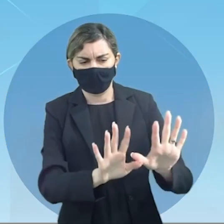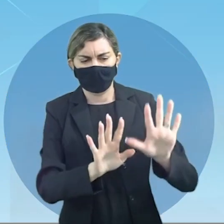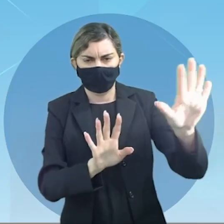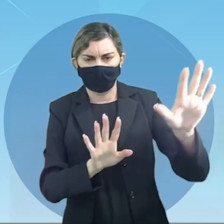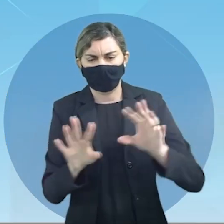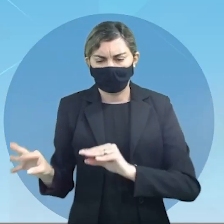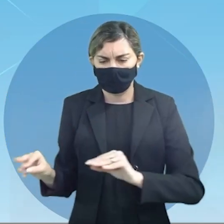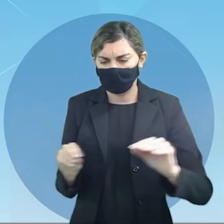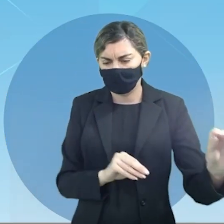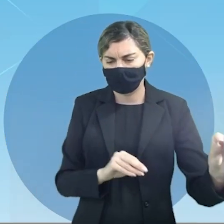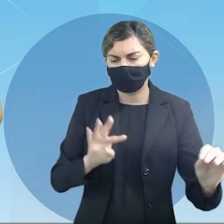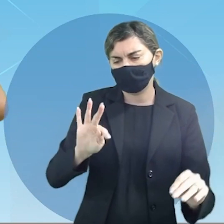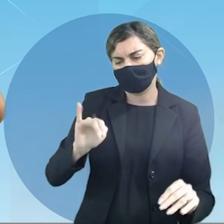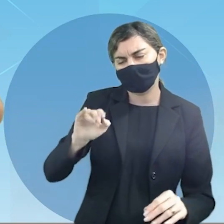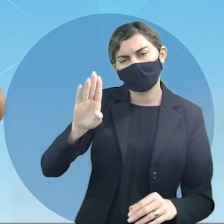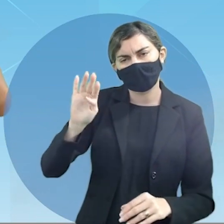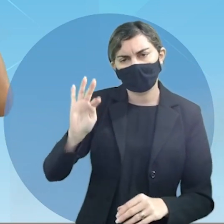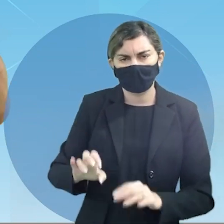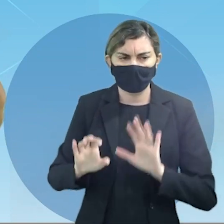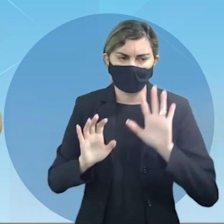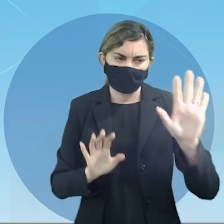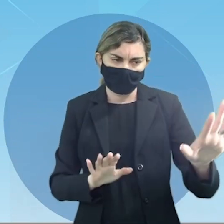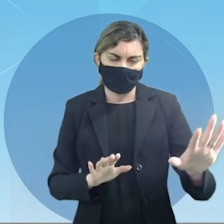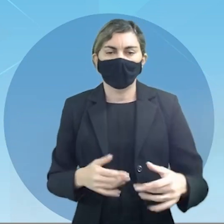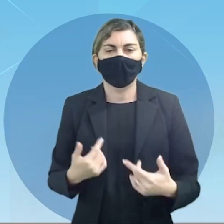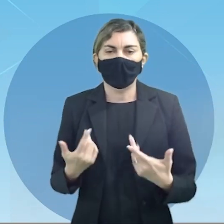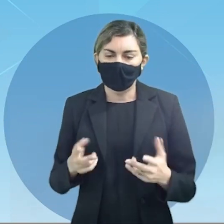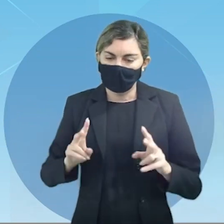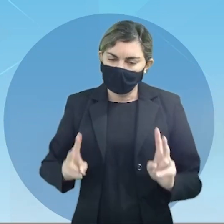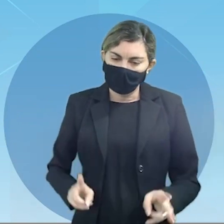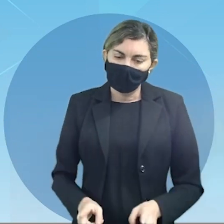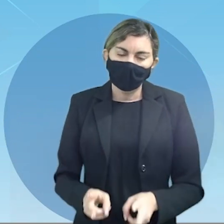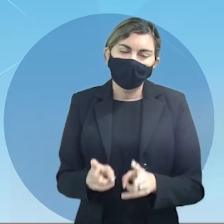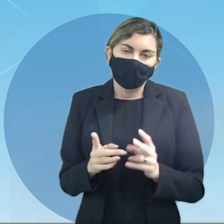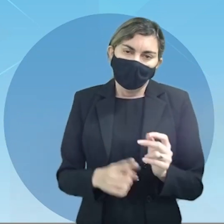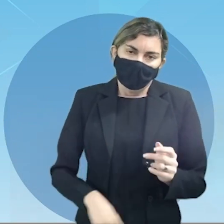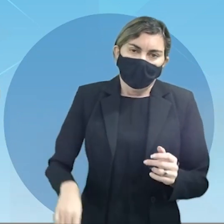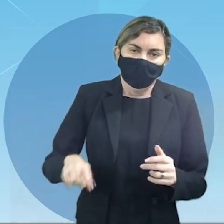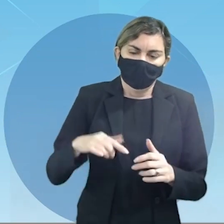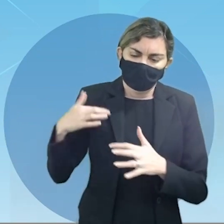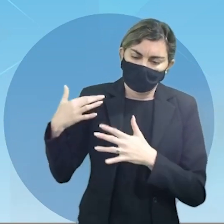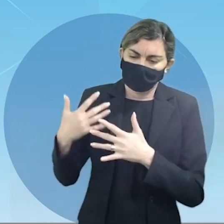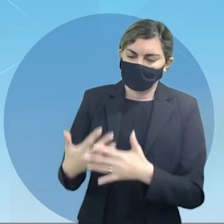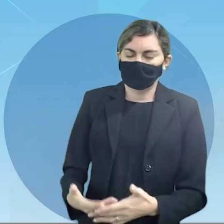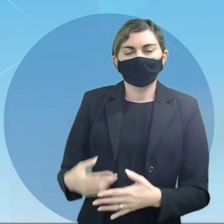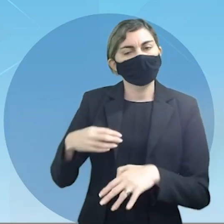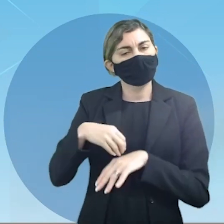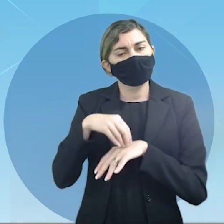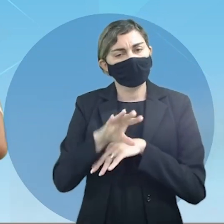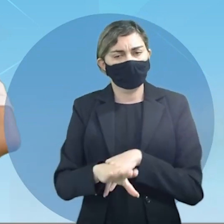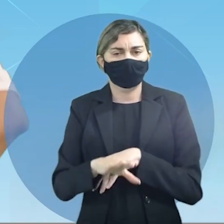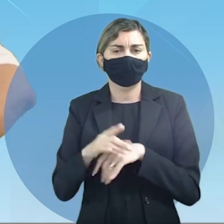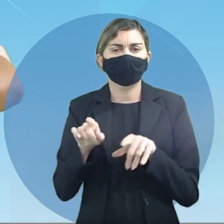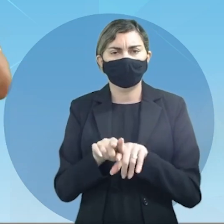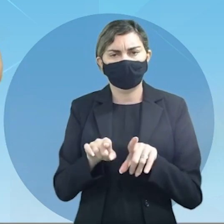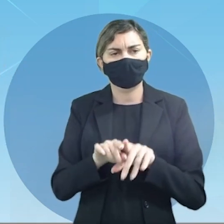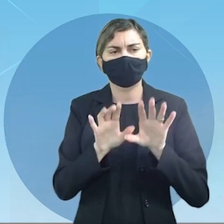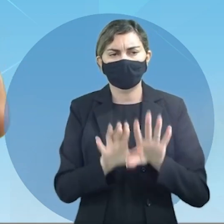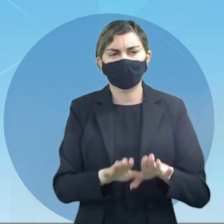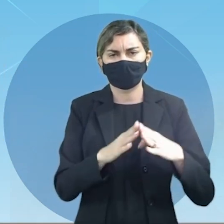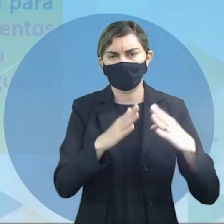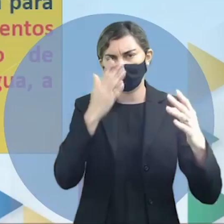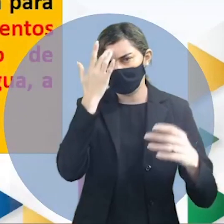sai do Tibete então vejam só toda essa caminhada que nós temos e trago mais ainda sobre o exílio